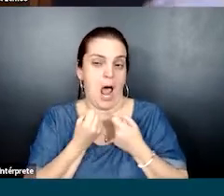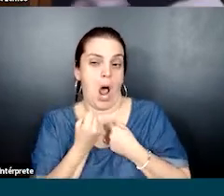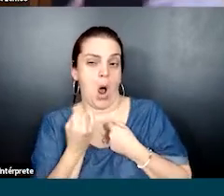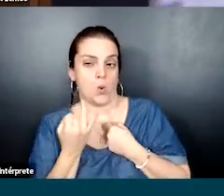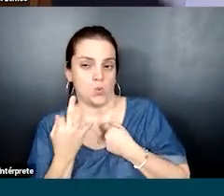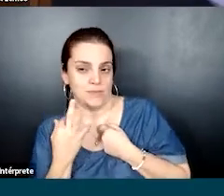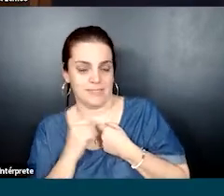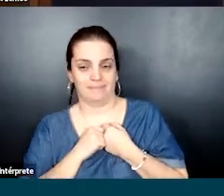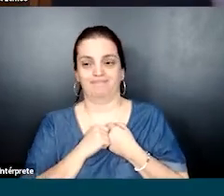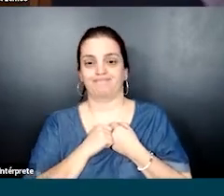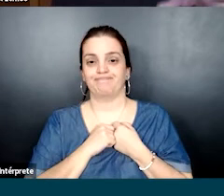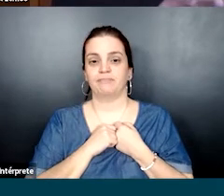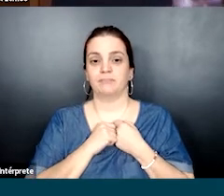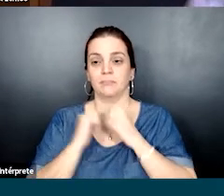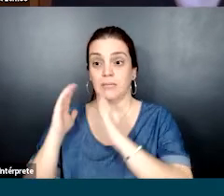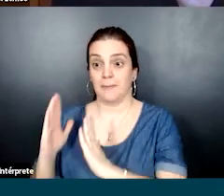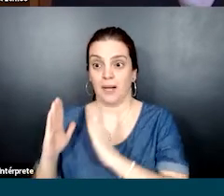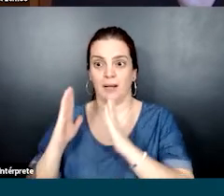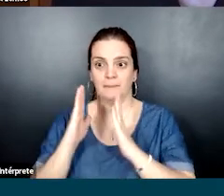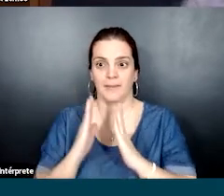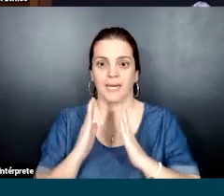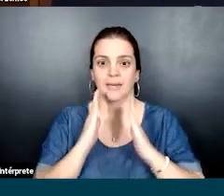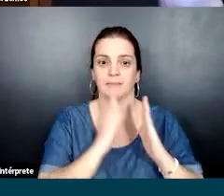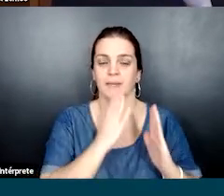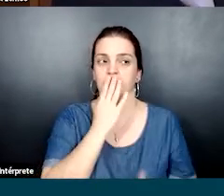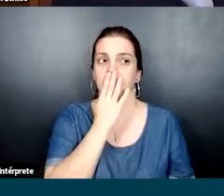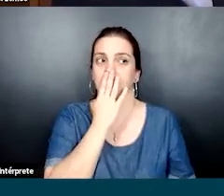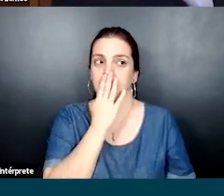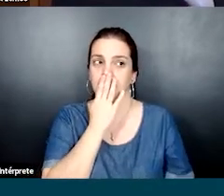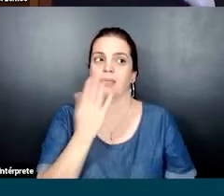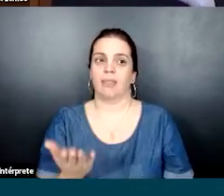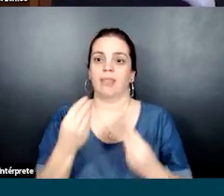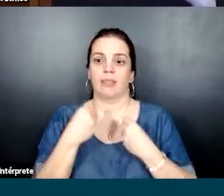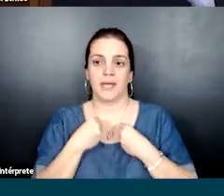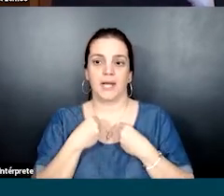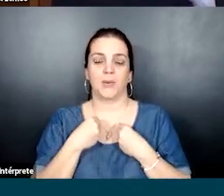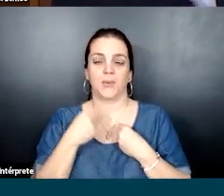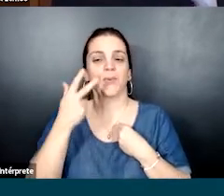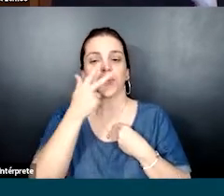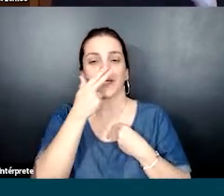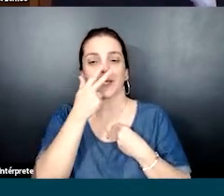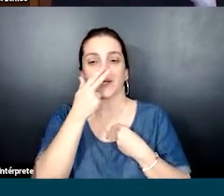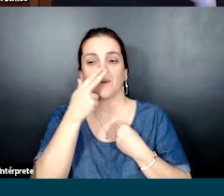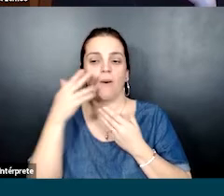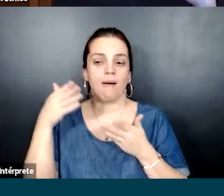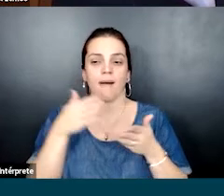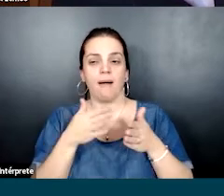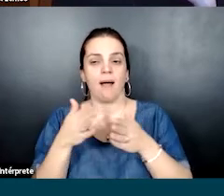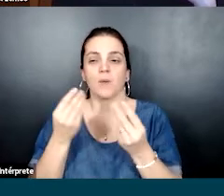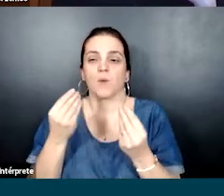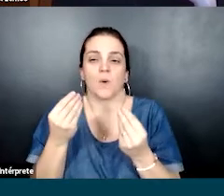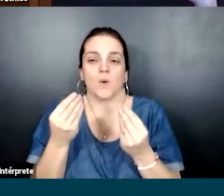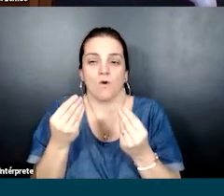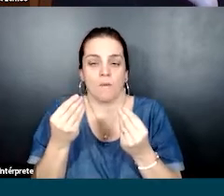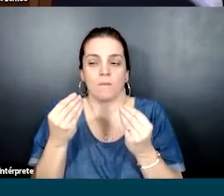acessavam alguns aplicativos e jogos. Bom, essa construção inicial, ela deu um ensino muito importante para a gente seguir, né, com o